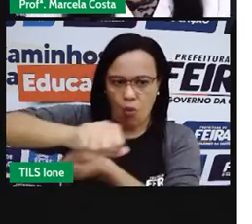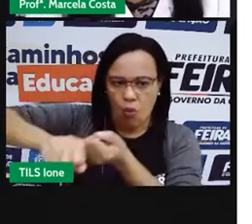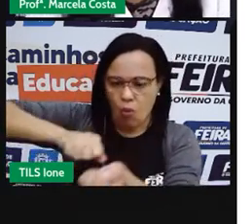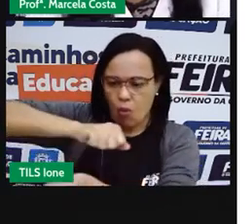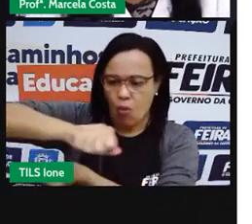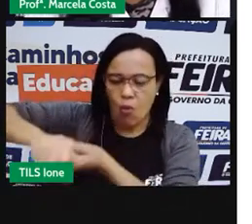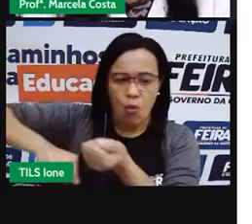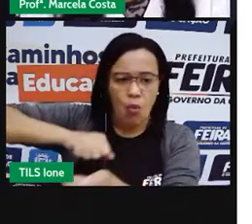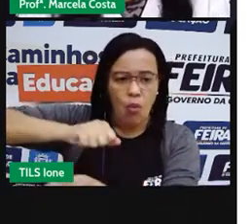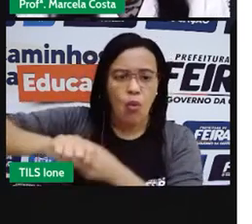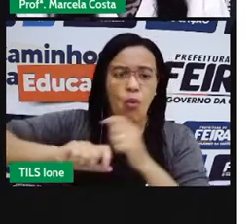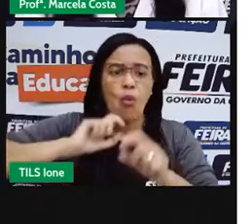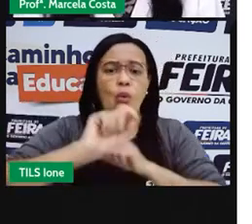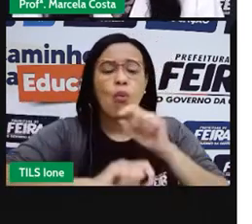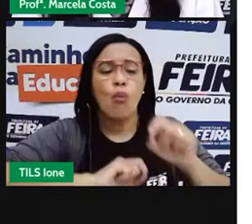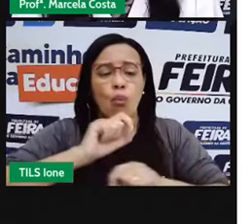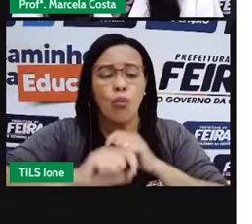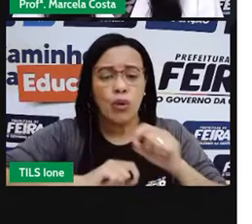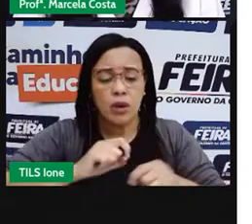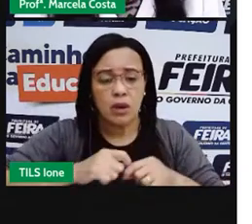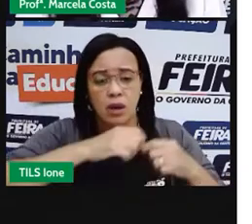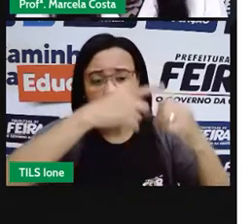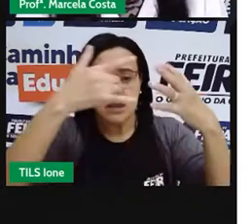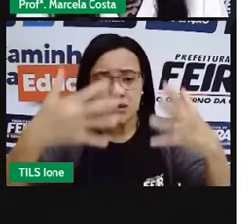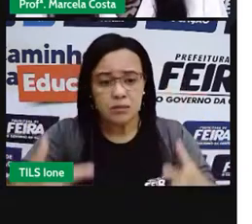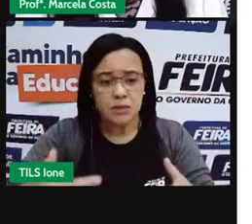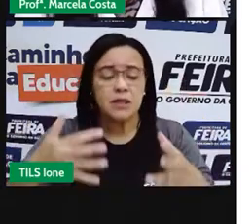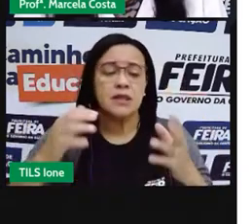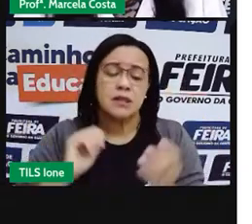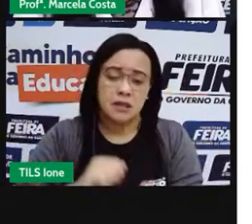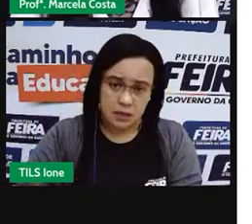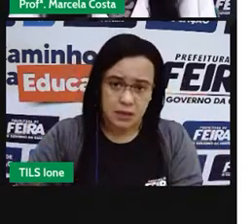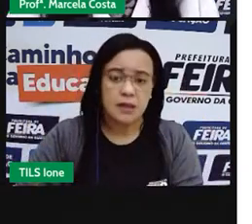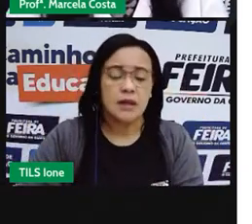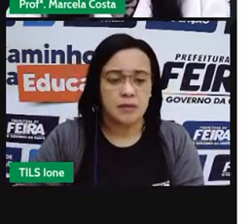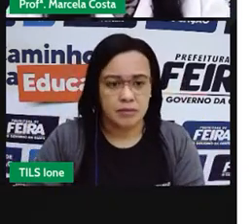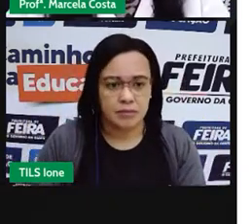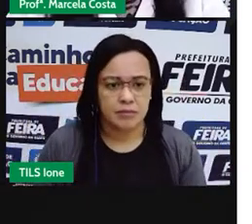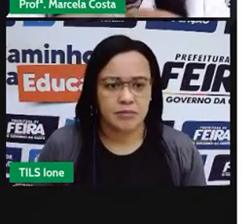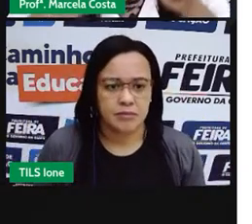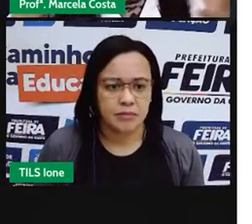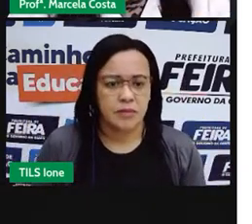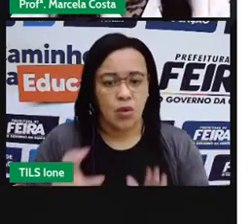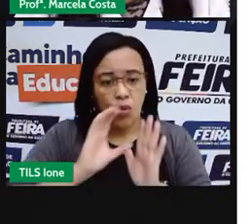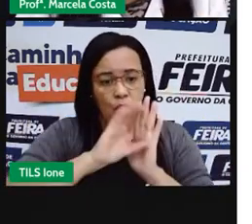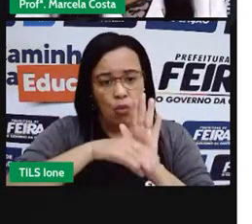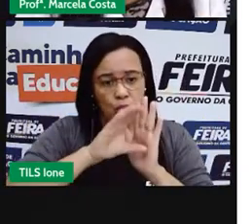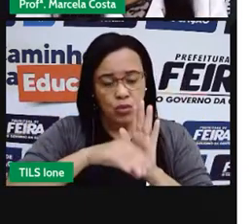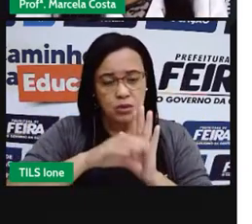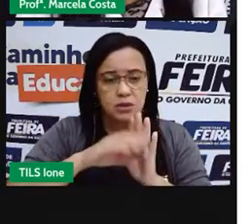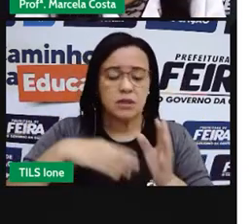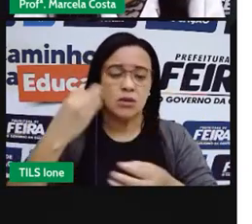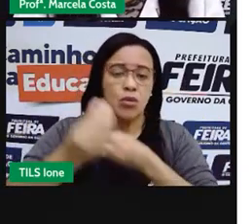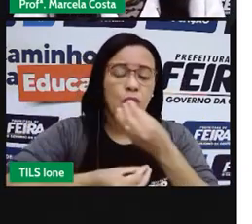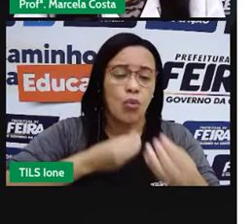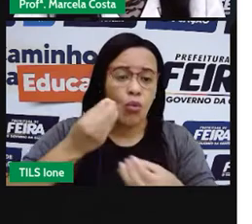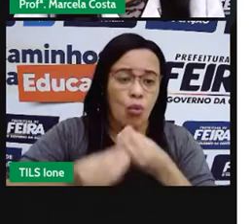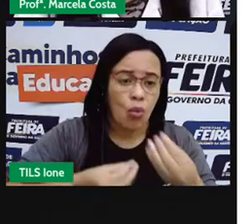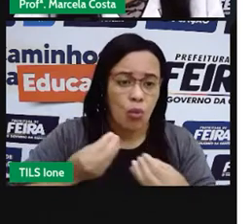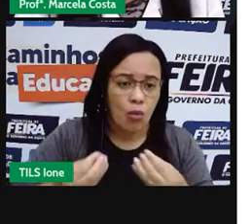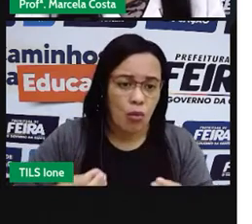é Sustentabilidade? Ele explica para a gente um pouco mais um conceito. É um conceito muito amplo e está